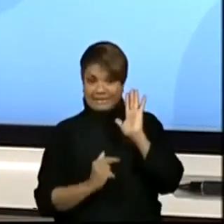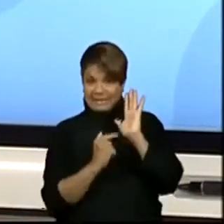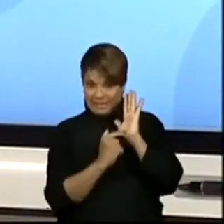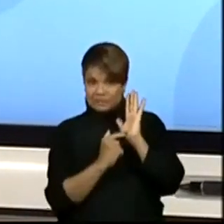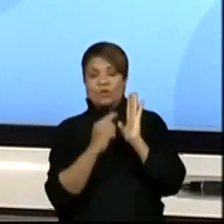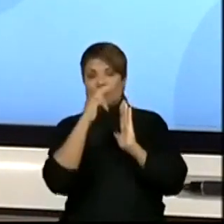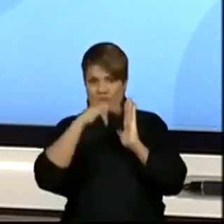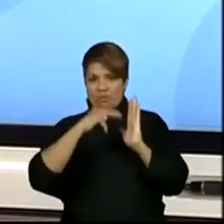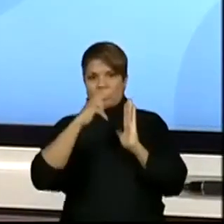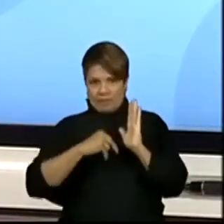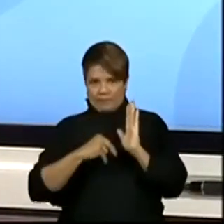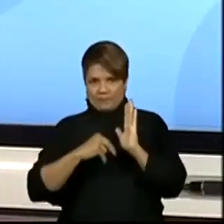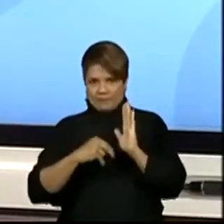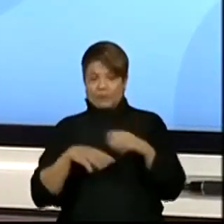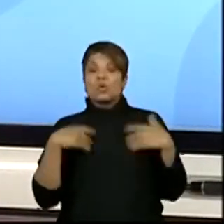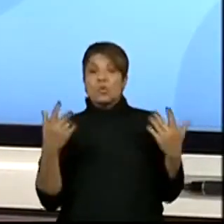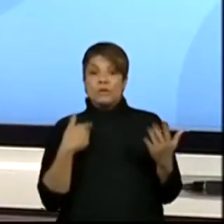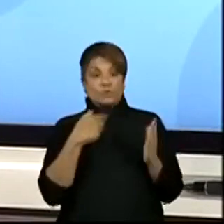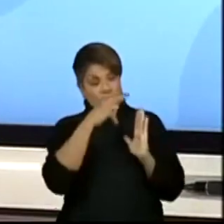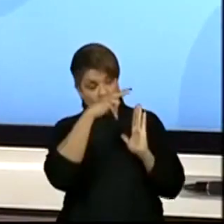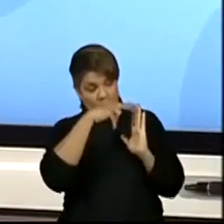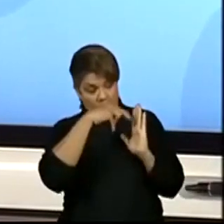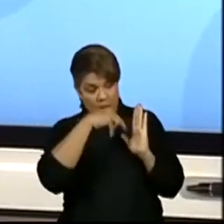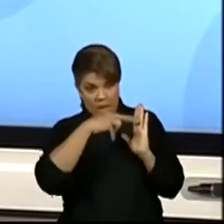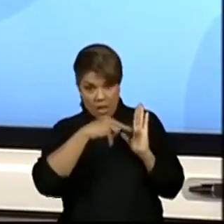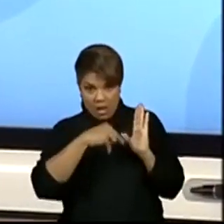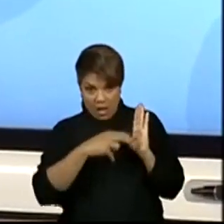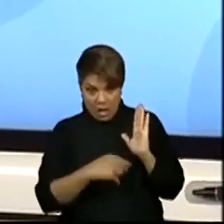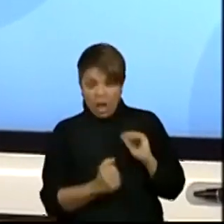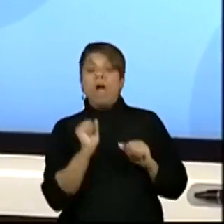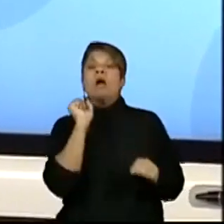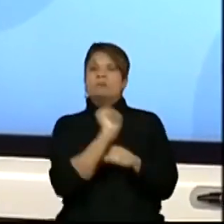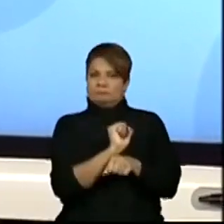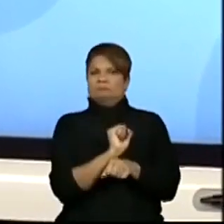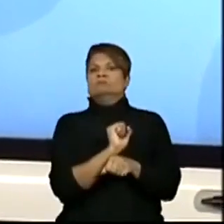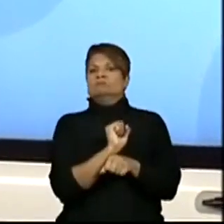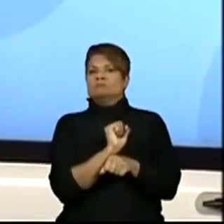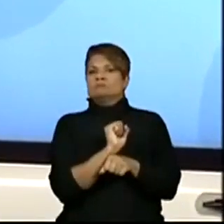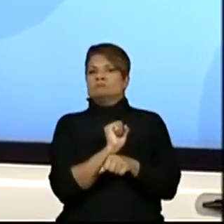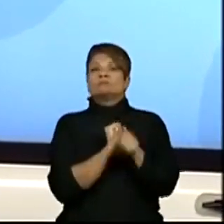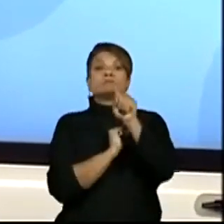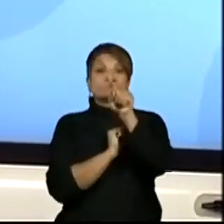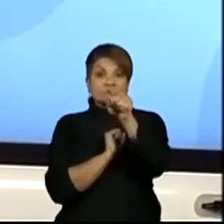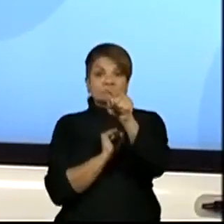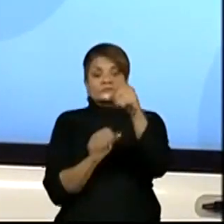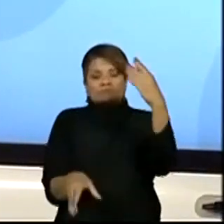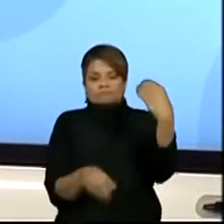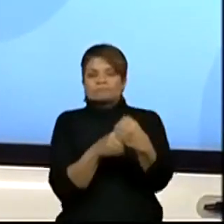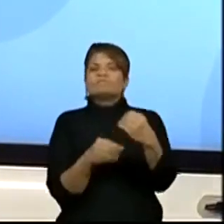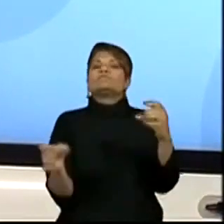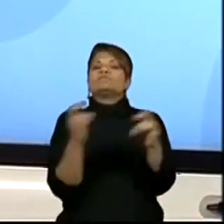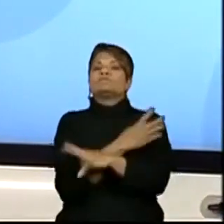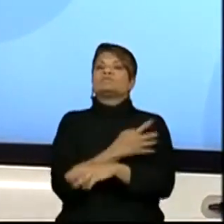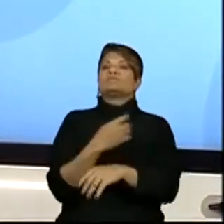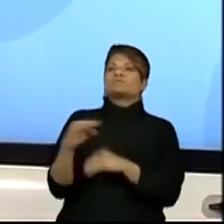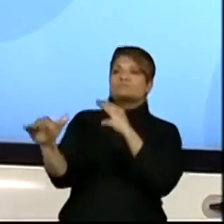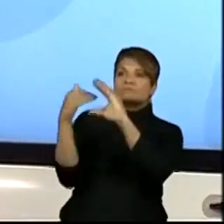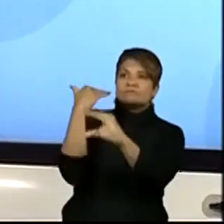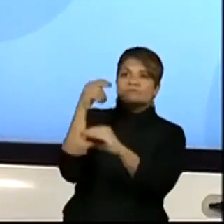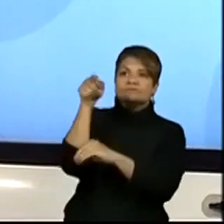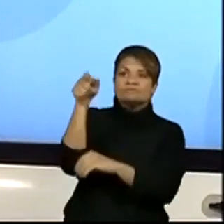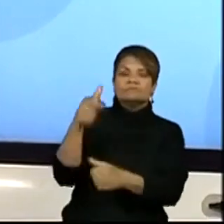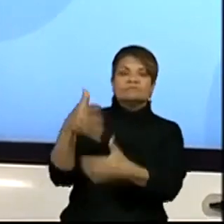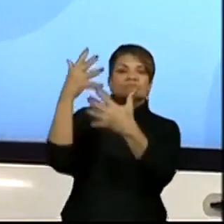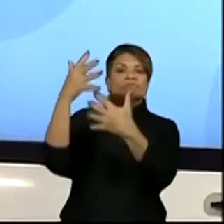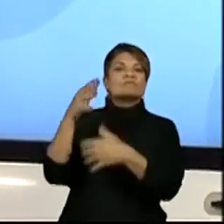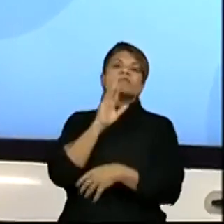vocês. Então, durante a leitura, vou fazer paradas, que eu quero que vocês completem no chat com a